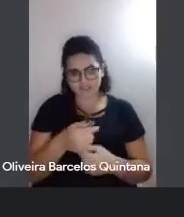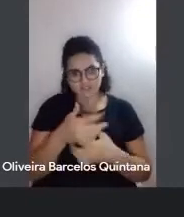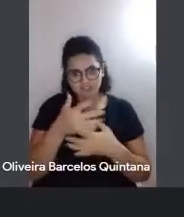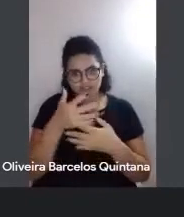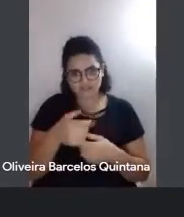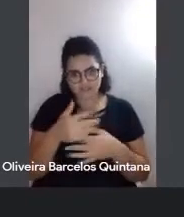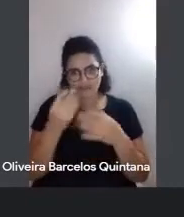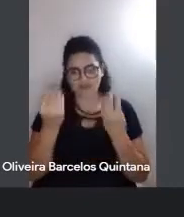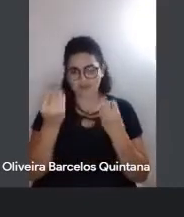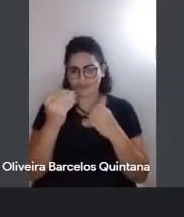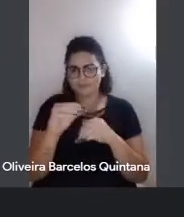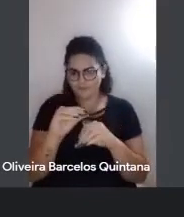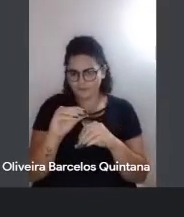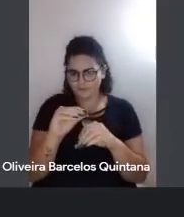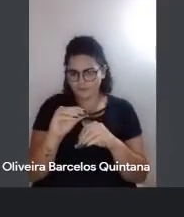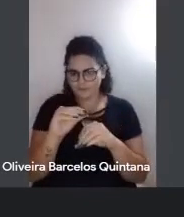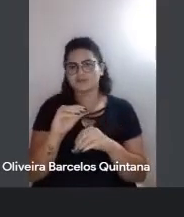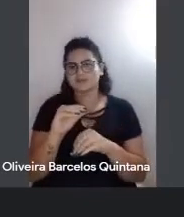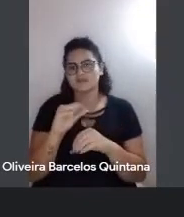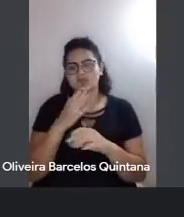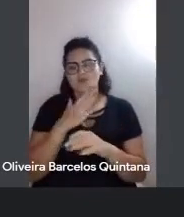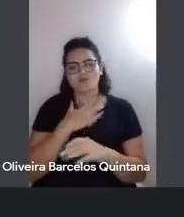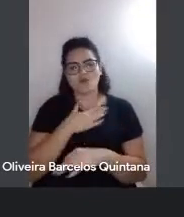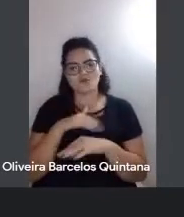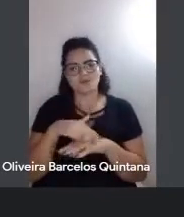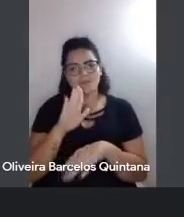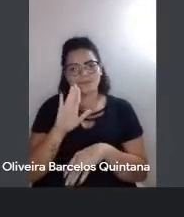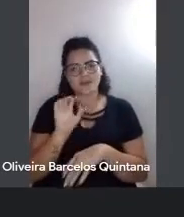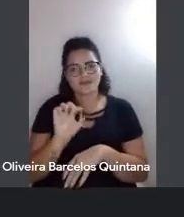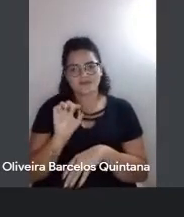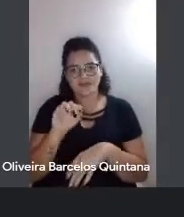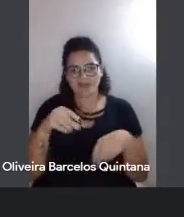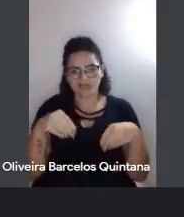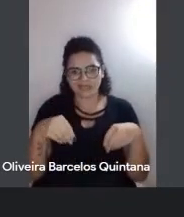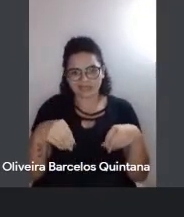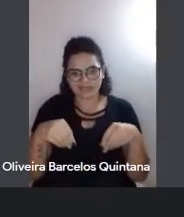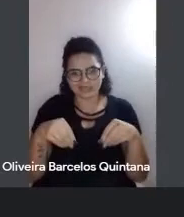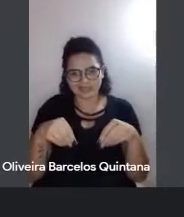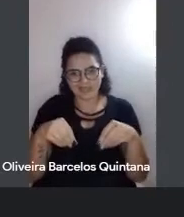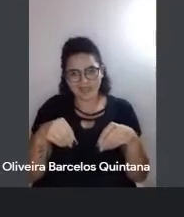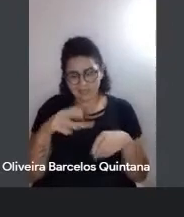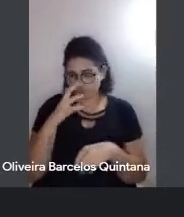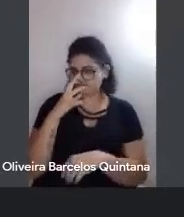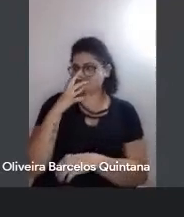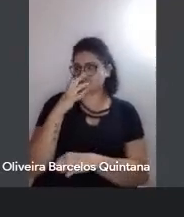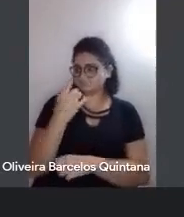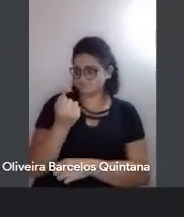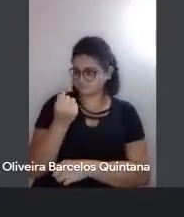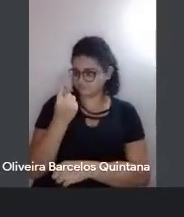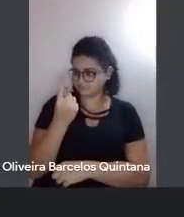a parte de que eu mais gosto é a Terra e talvez isso cause espanto mesmo, porque